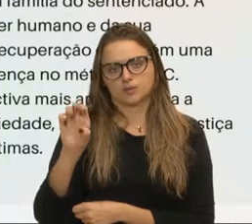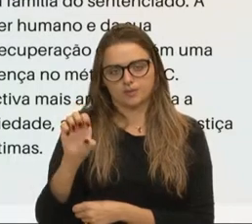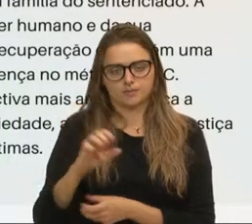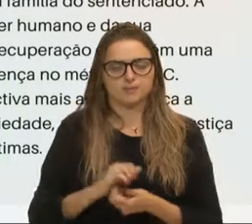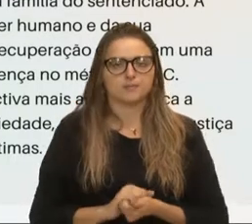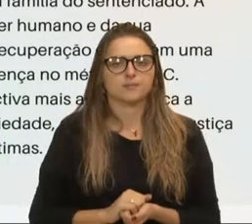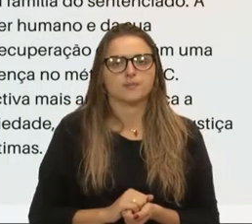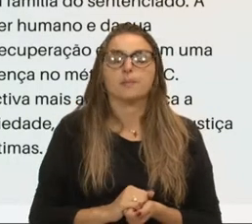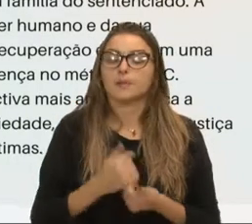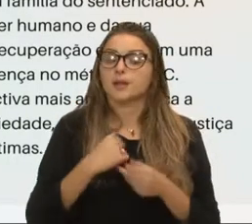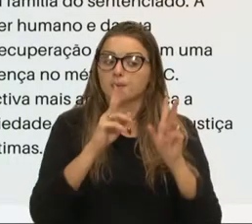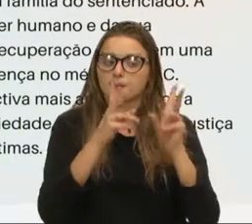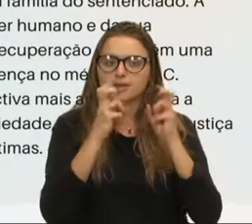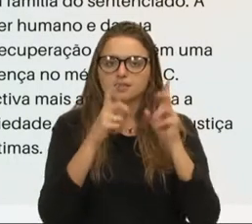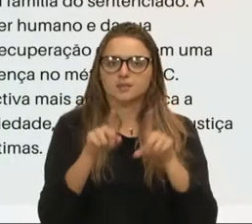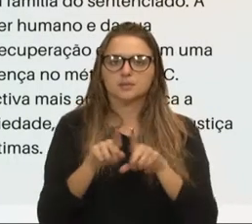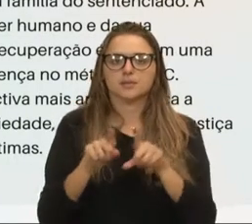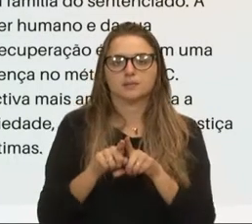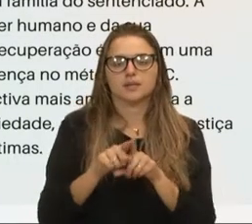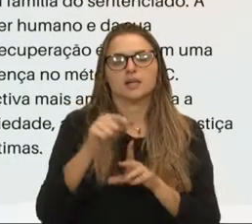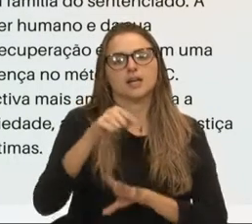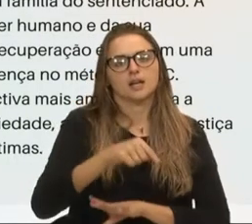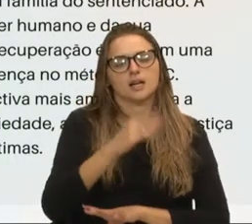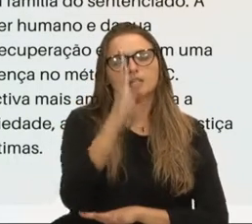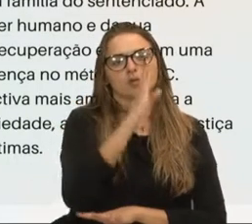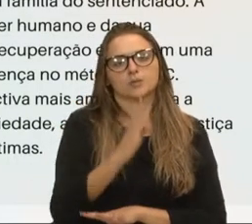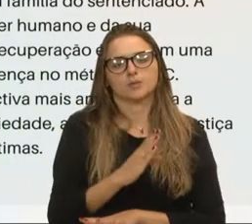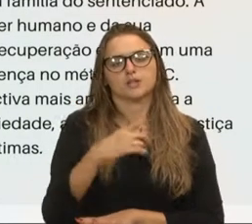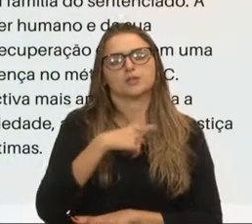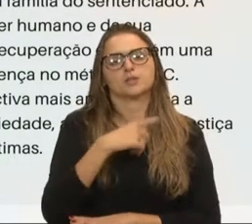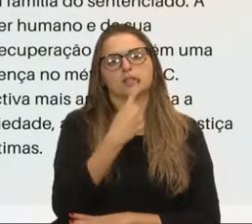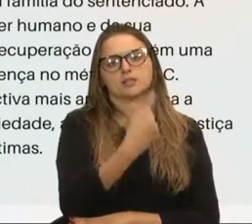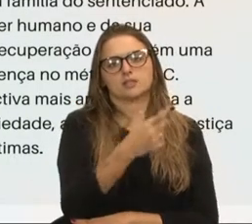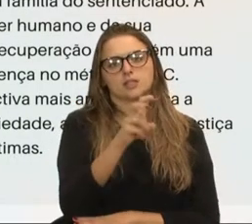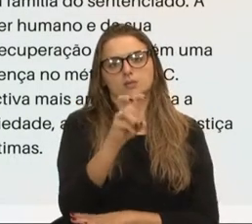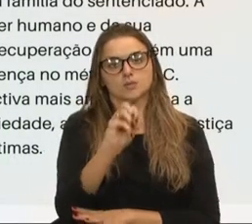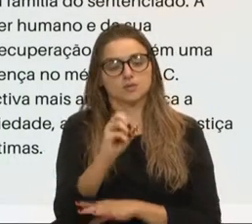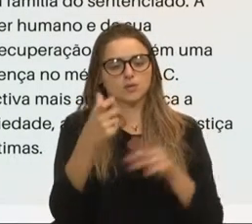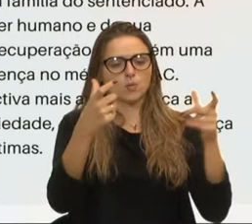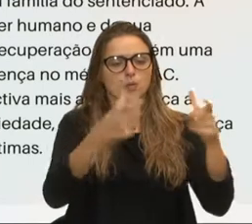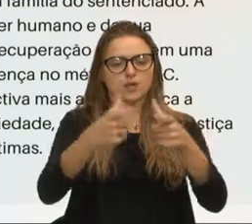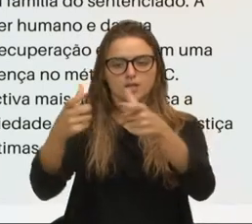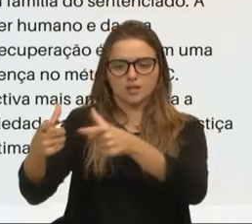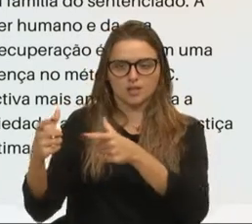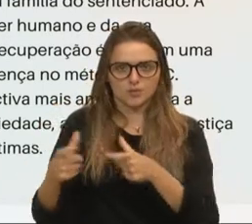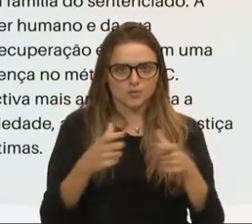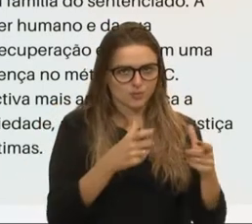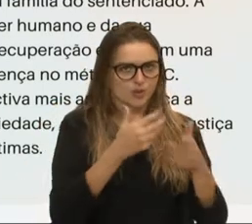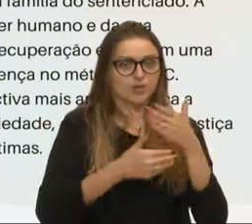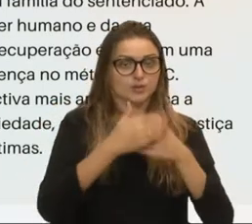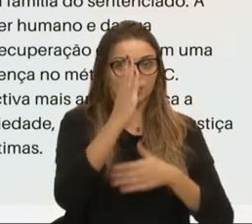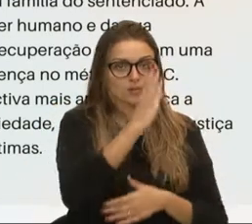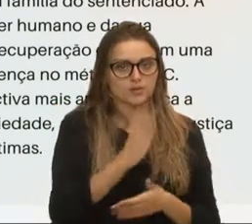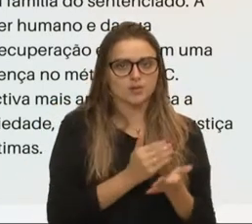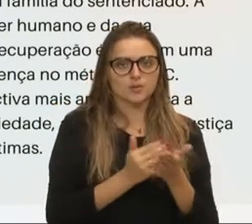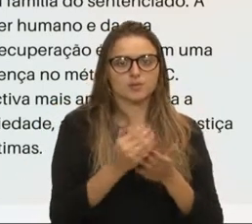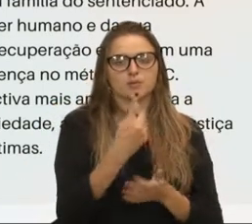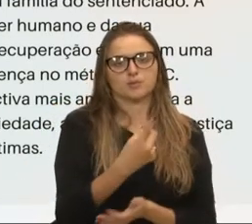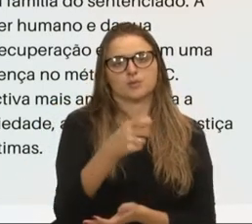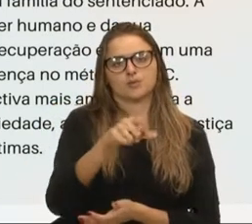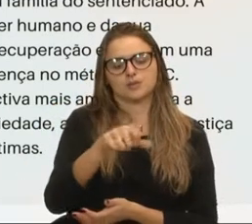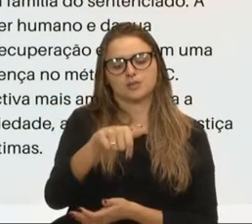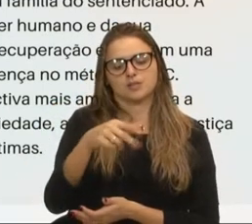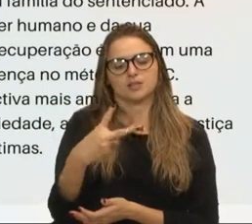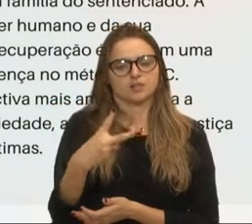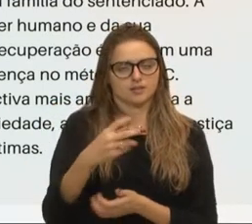E vejam, no Brasil, nós já temos 150 unidades instaladas desde 1972.